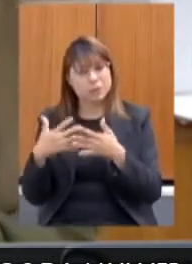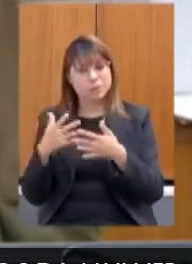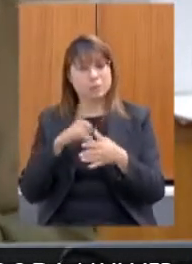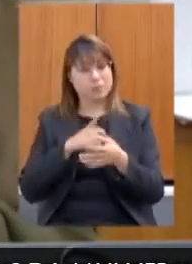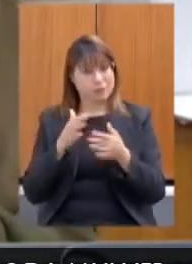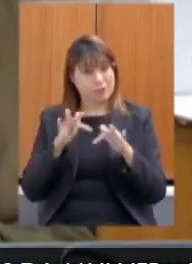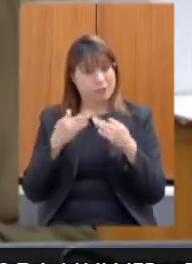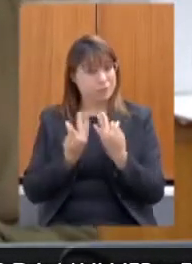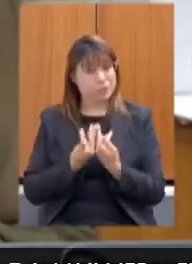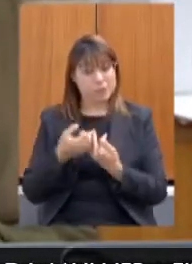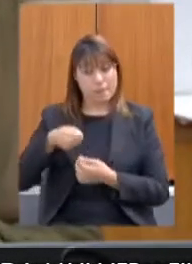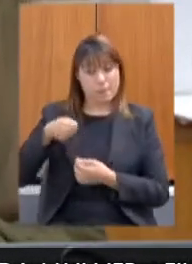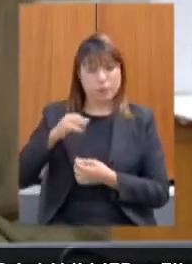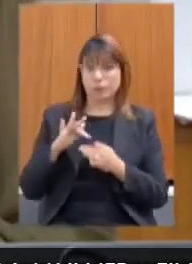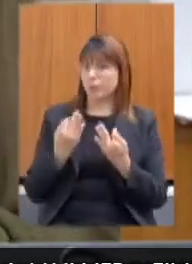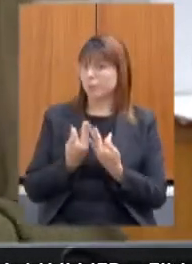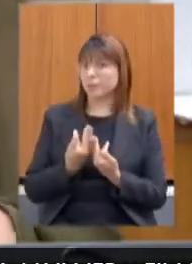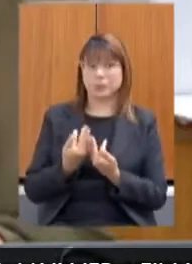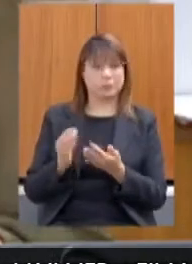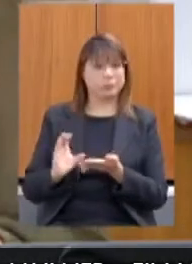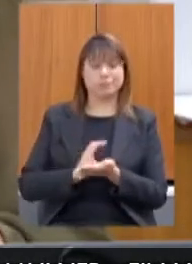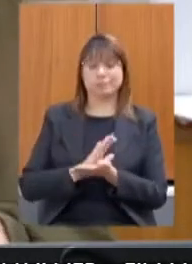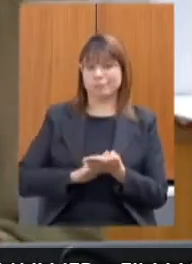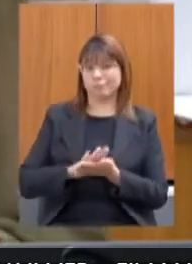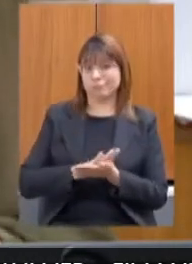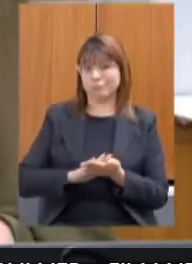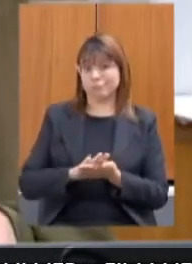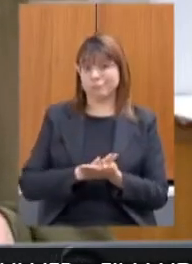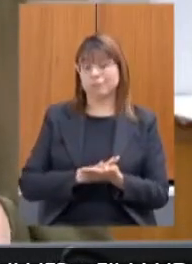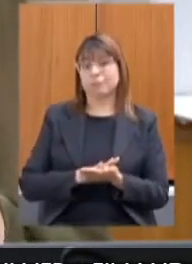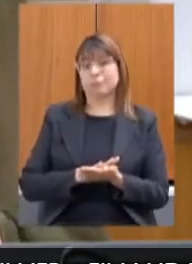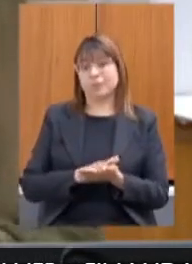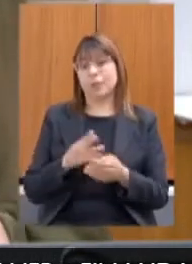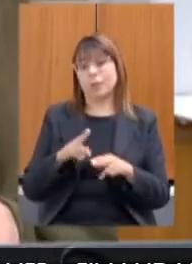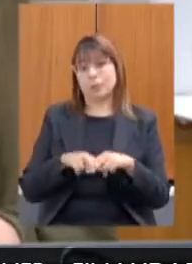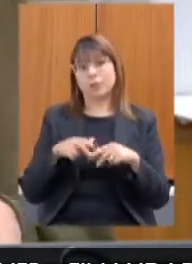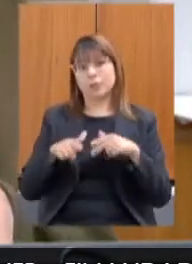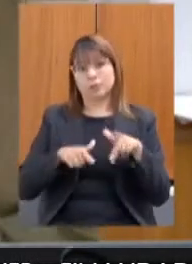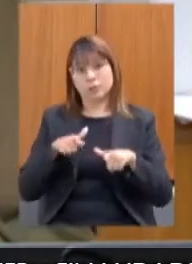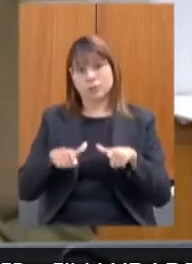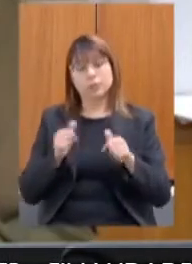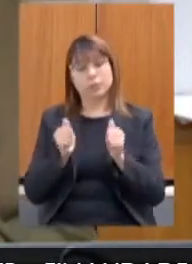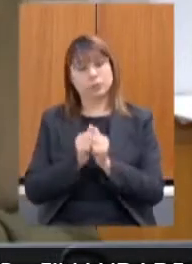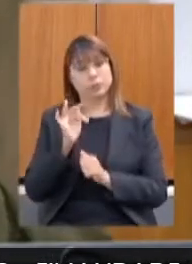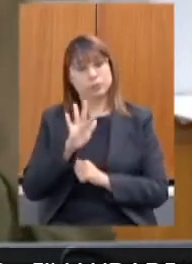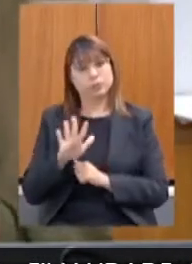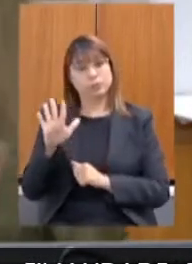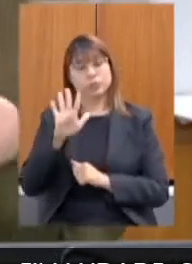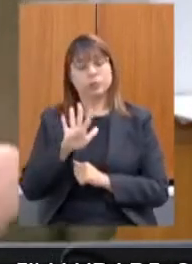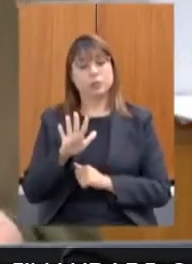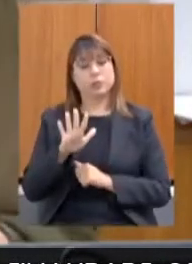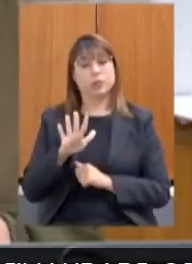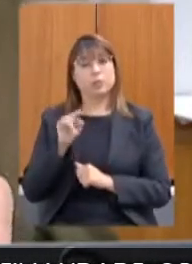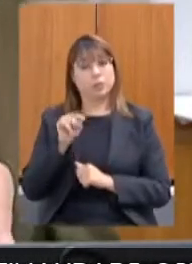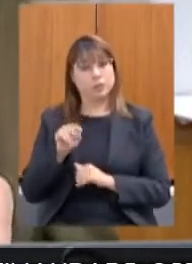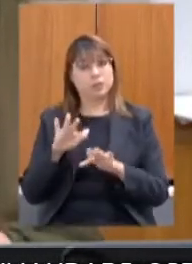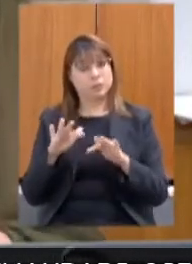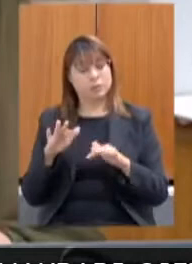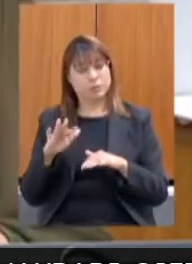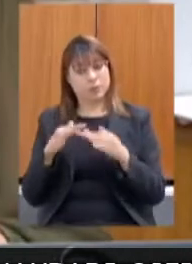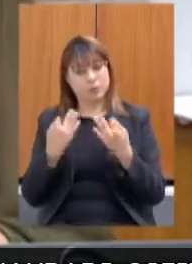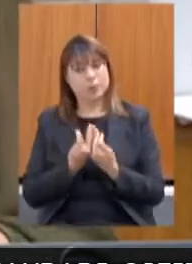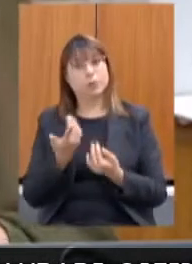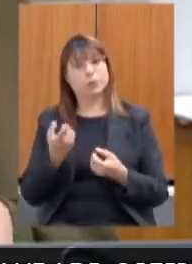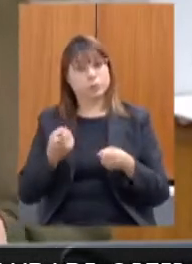recebendo o Bolsa Família. Um trabalho de articulação junto ao governo federal para essas famílias entrarem no